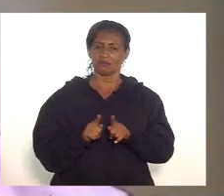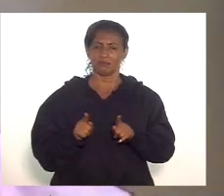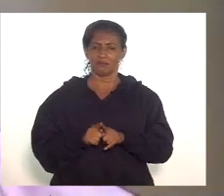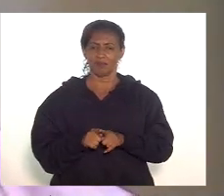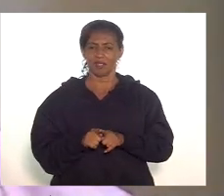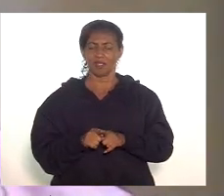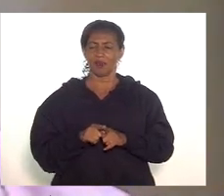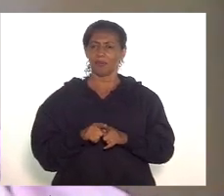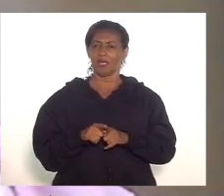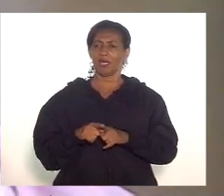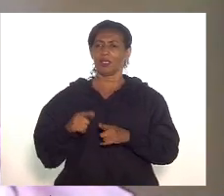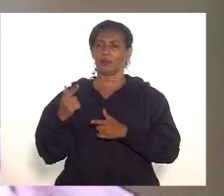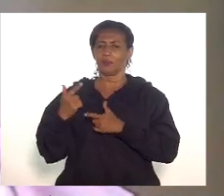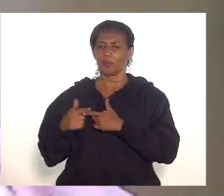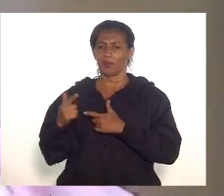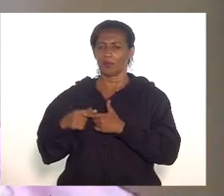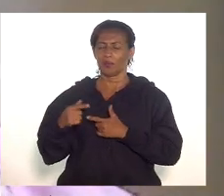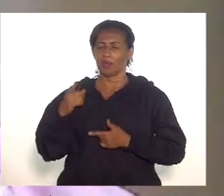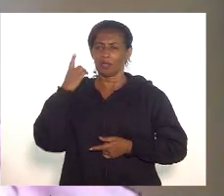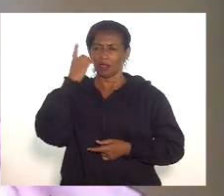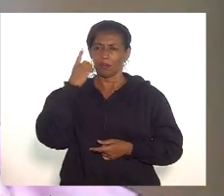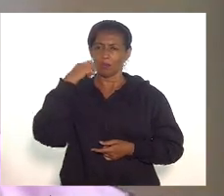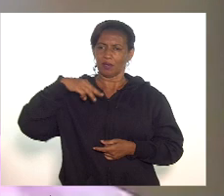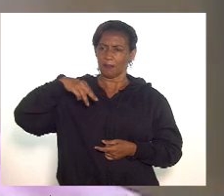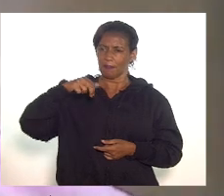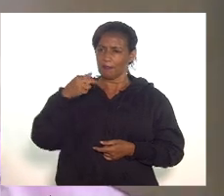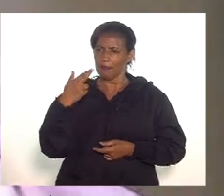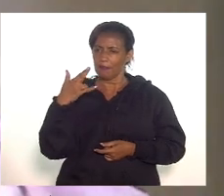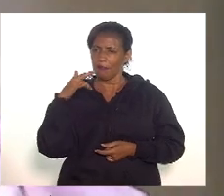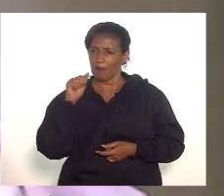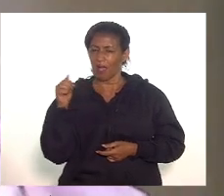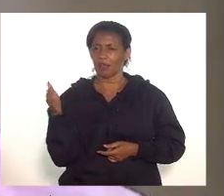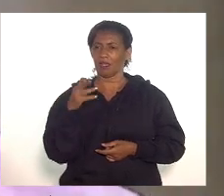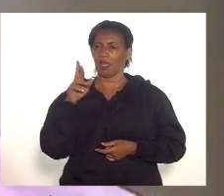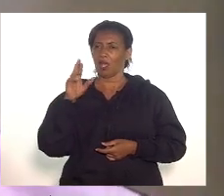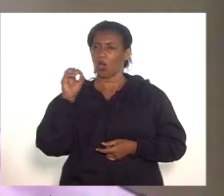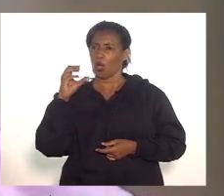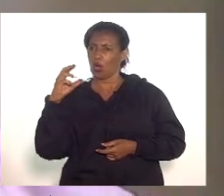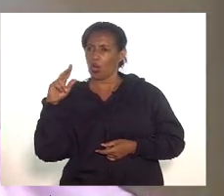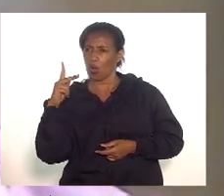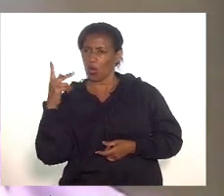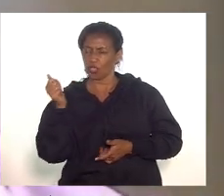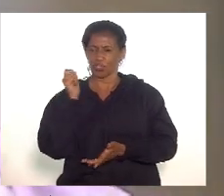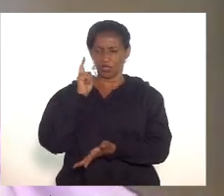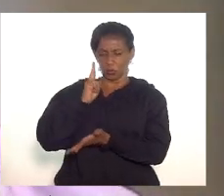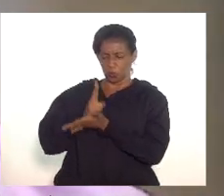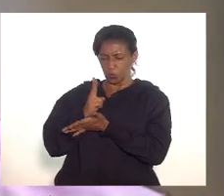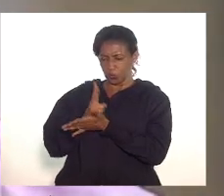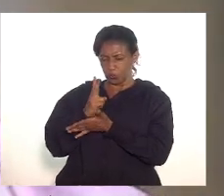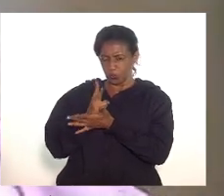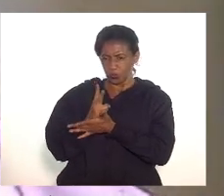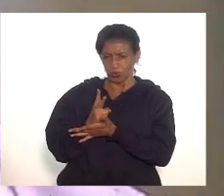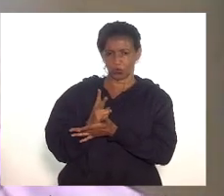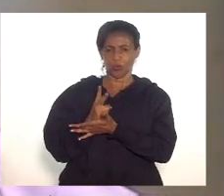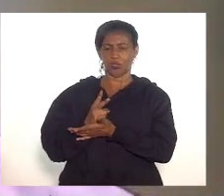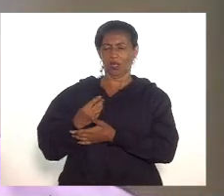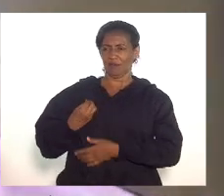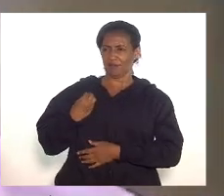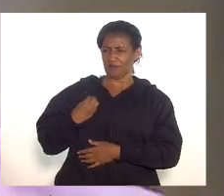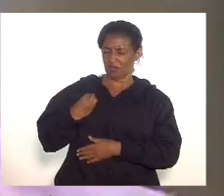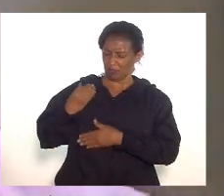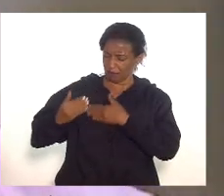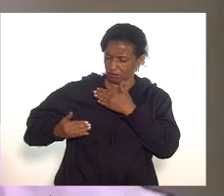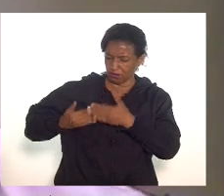e a deputada Marta Rocha também teve sensibilidade a oferecer as suas emendas, no drama que permanece ao longo de toda a vida,